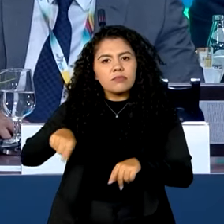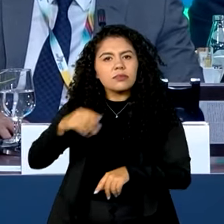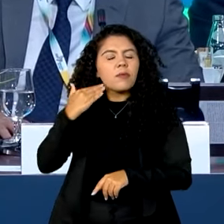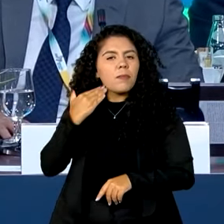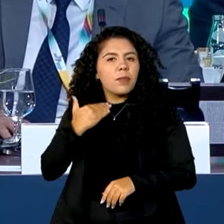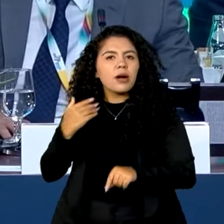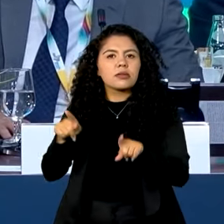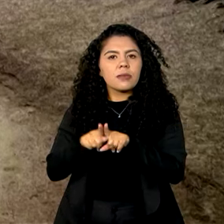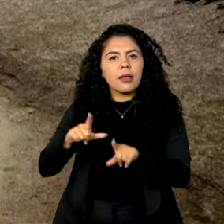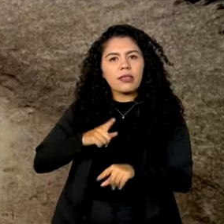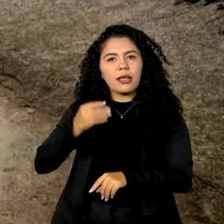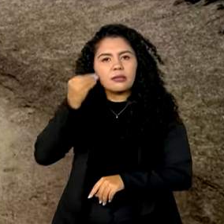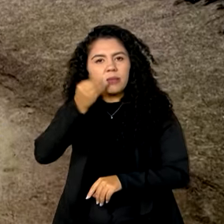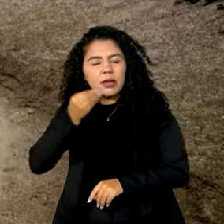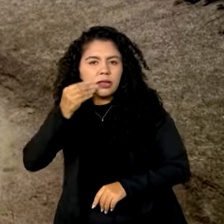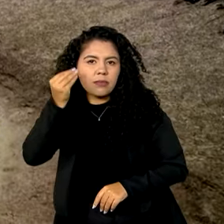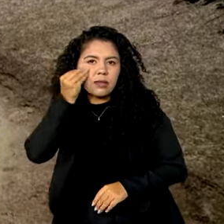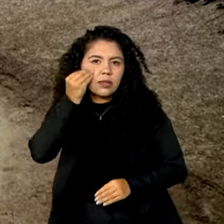soluções inovadoras.